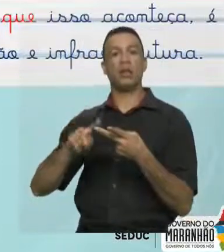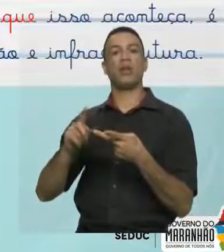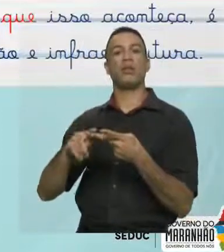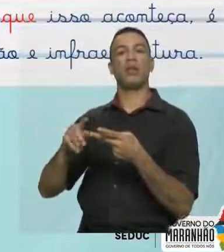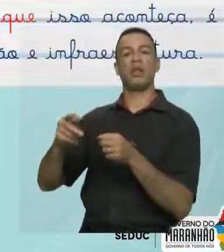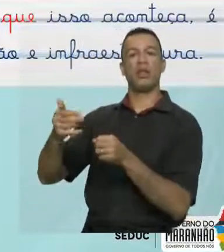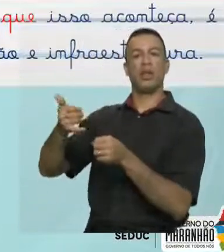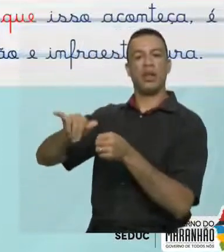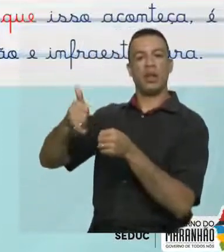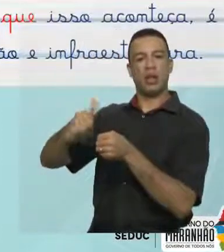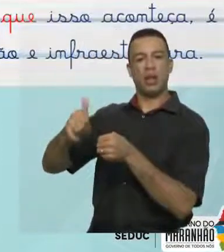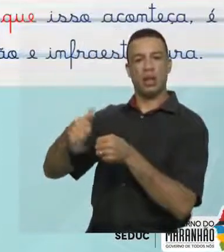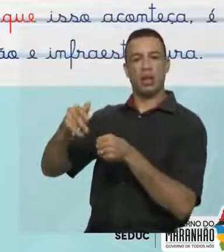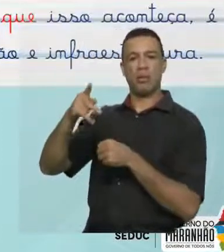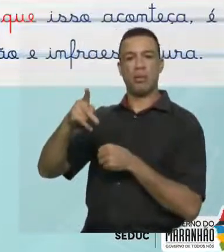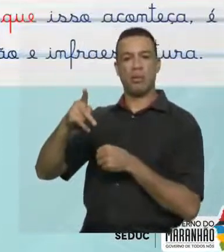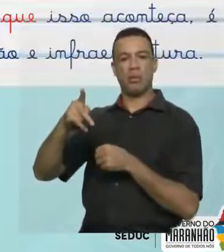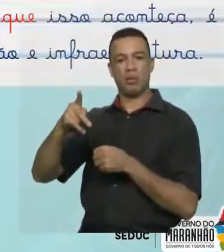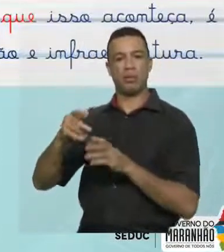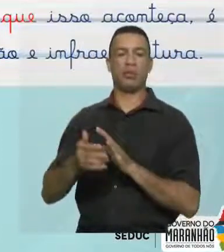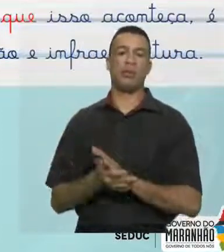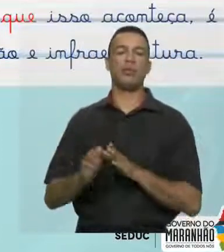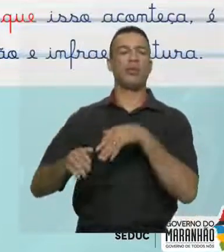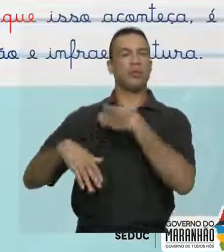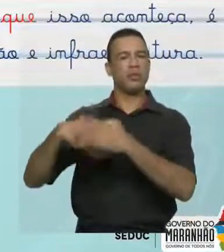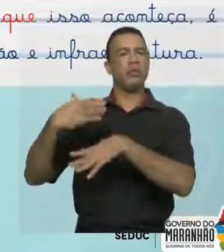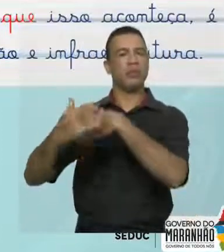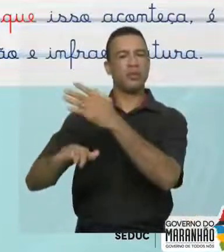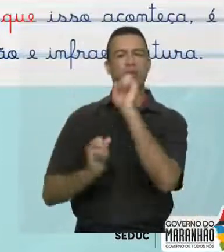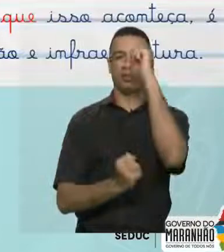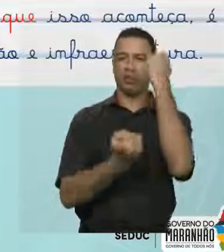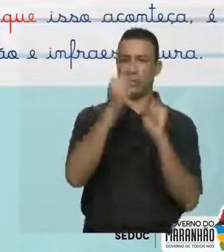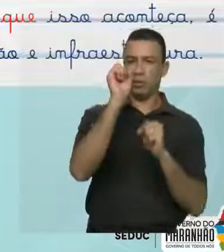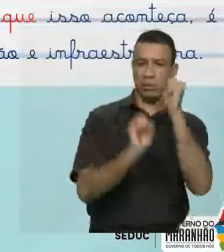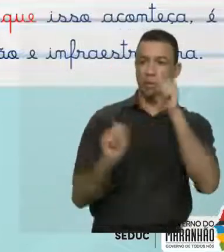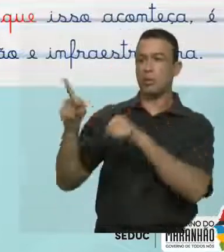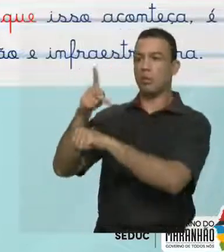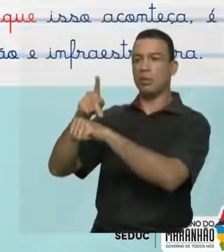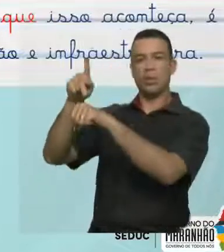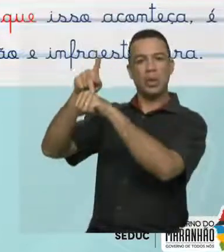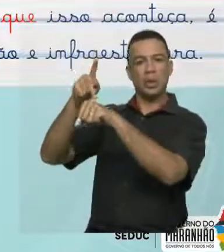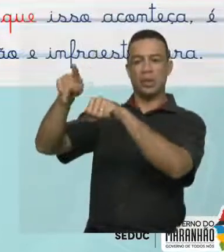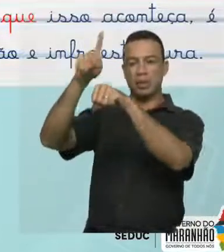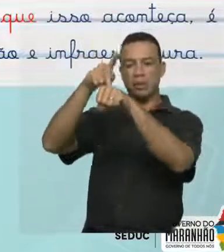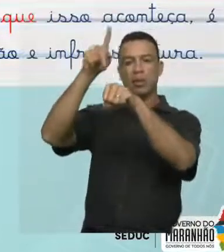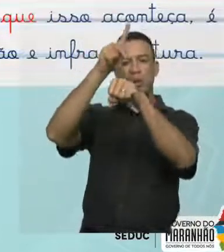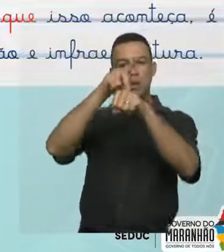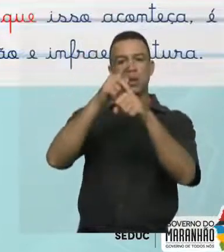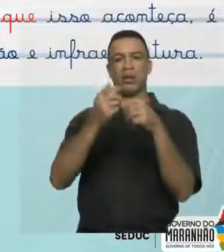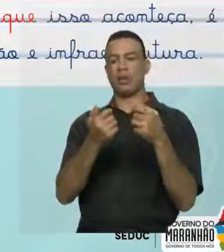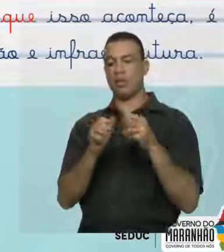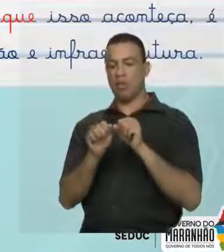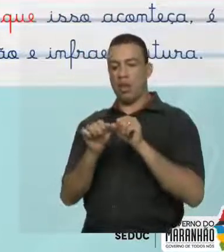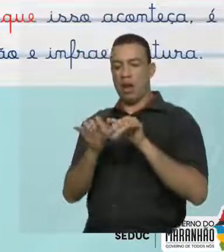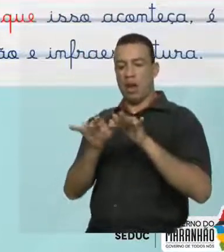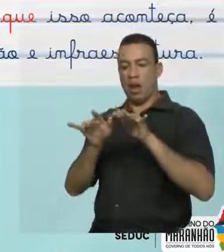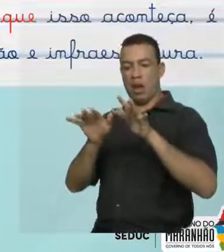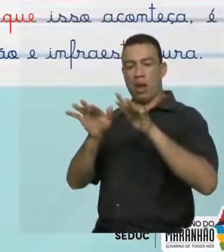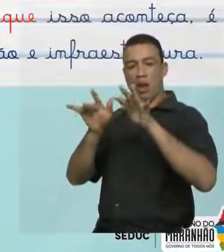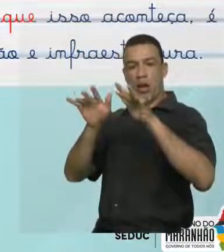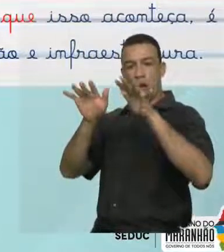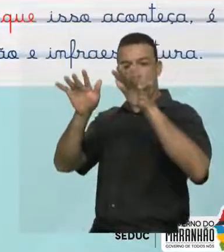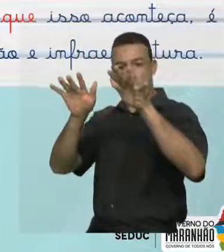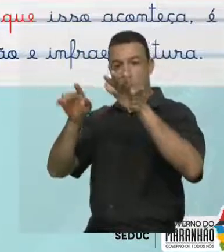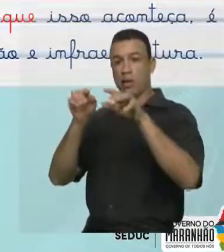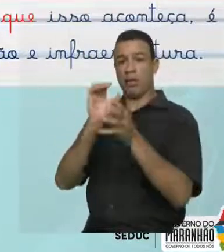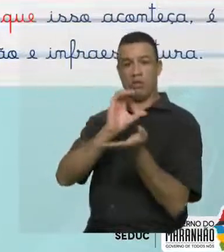Mais tarde, a economia nacional se abriu aos investimentos estrangeiros. Ainda que esses investimentos tenham sido